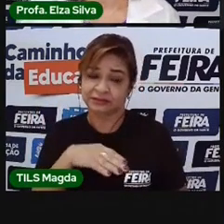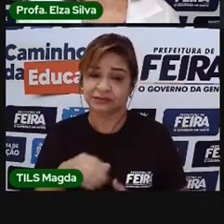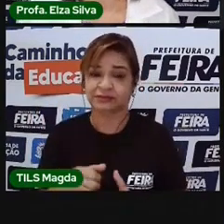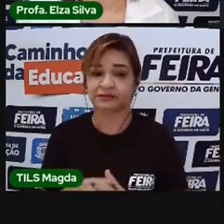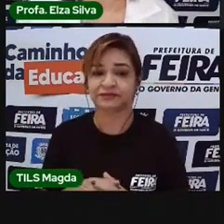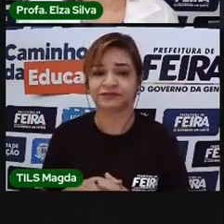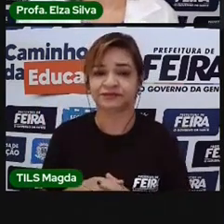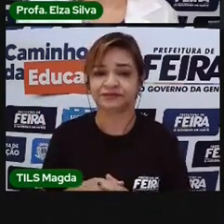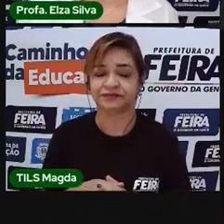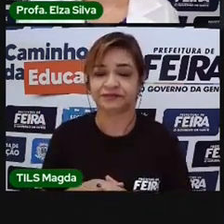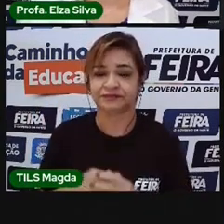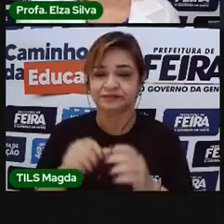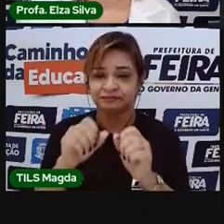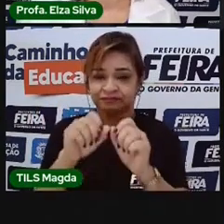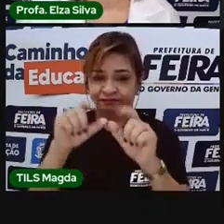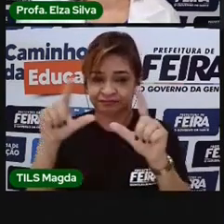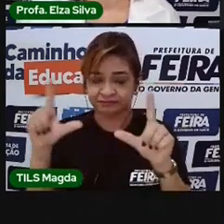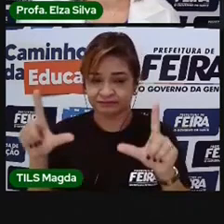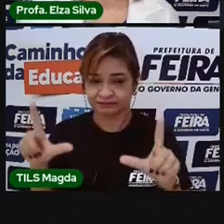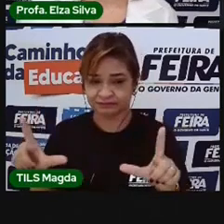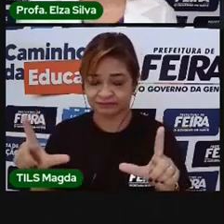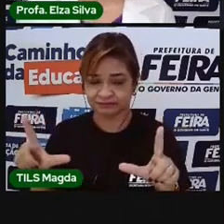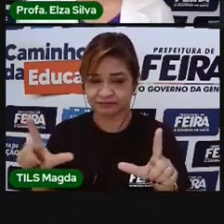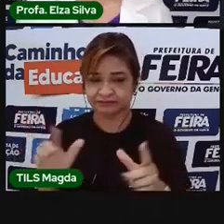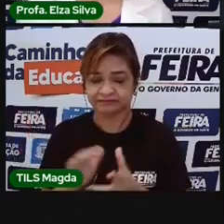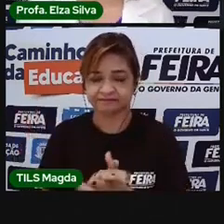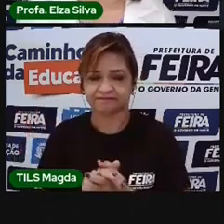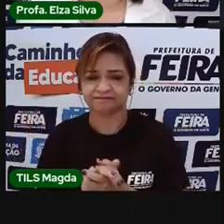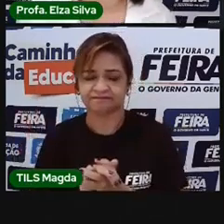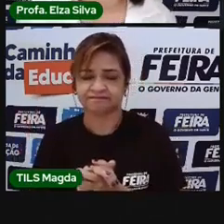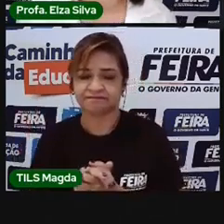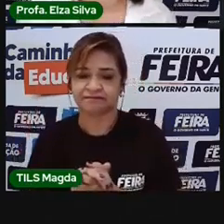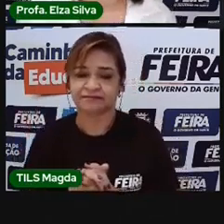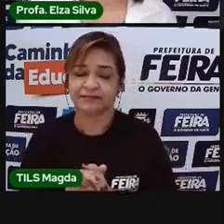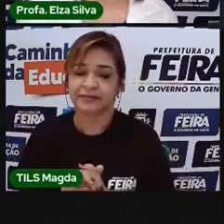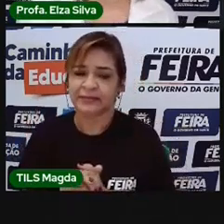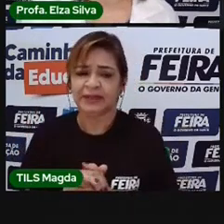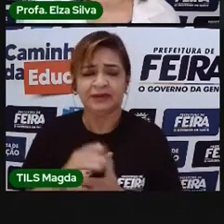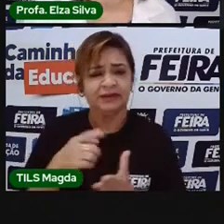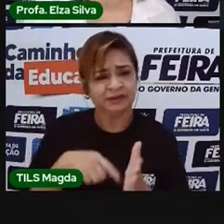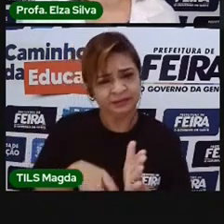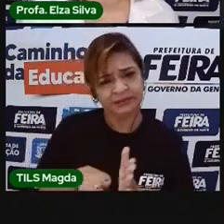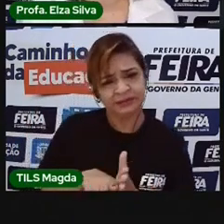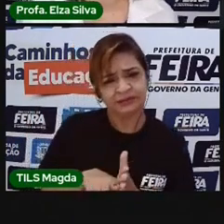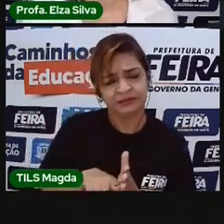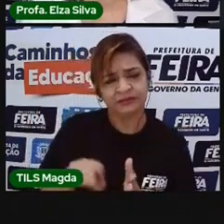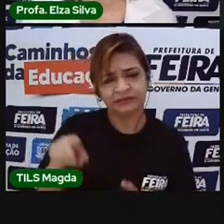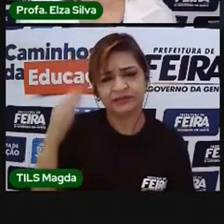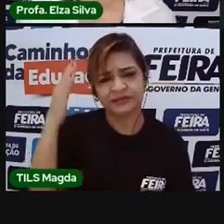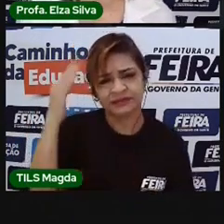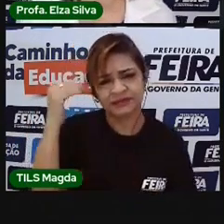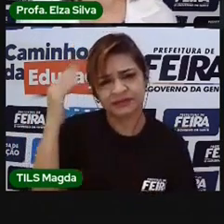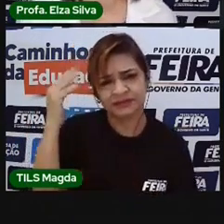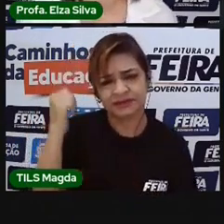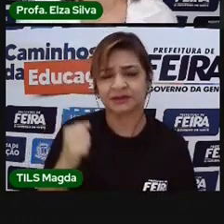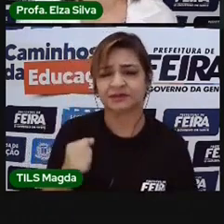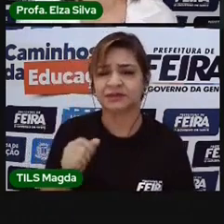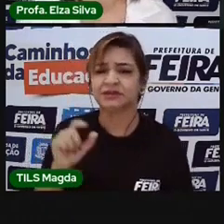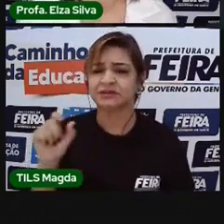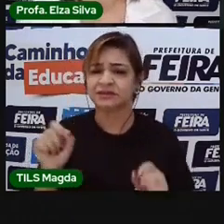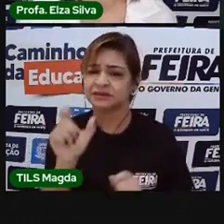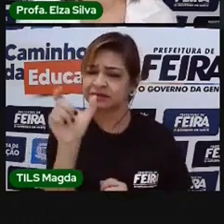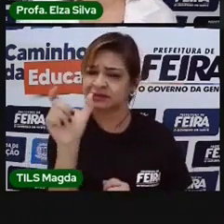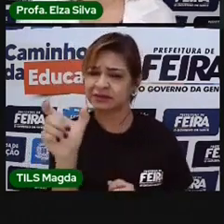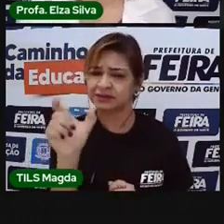Estrangeirismo na língua portuguesa. Aí eu pergunto para vocês, vocês sabem o que é estrangeirismo?